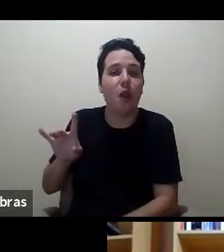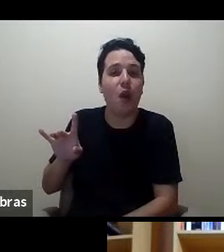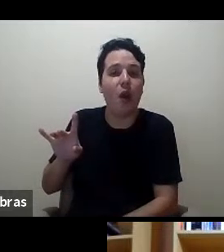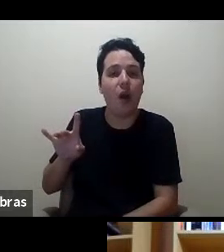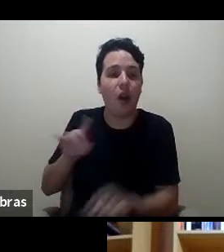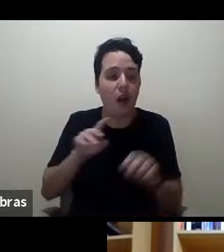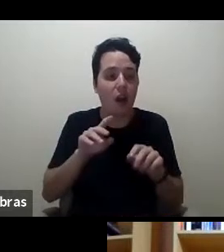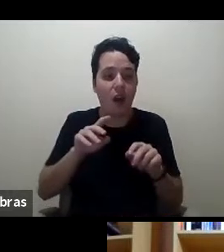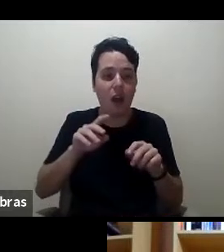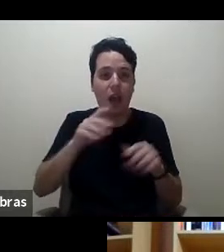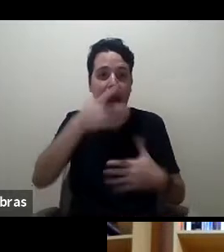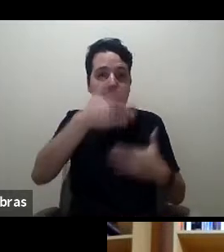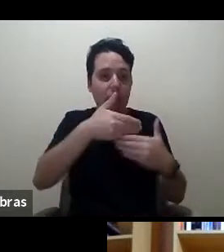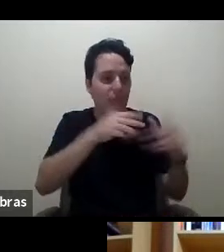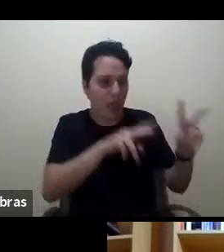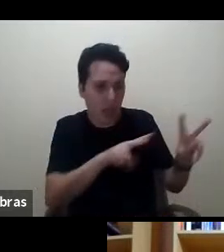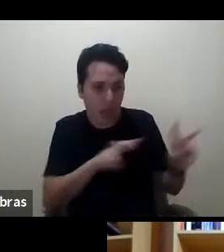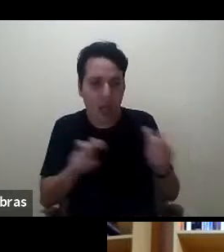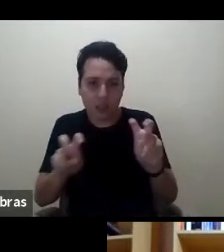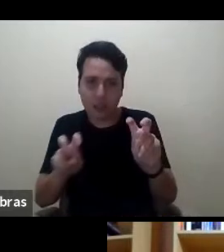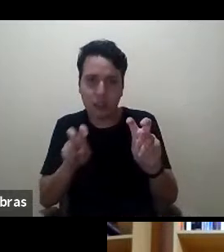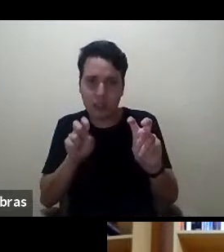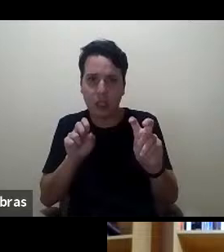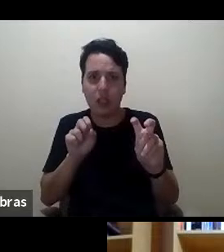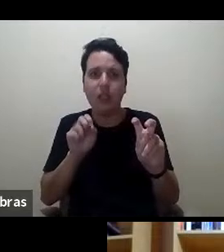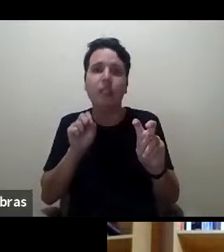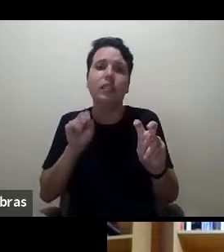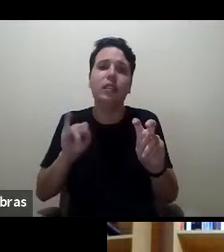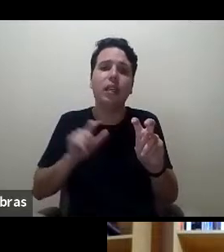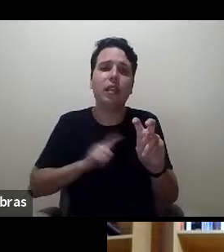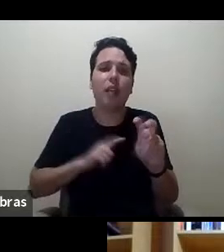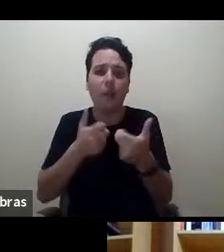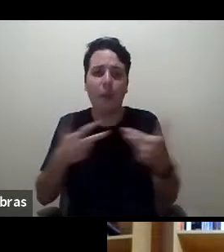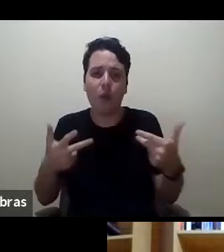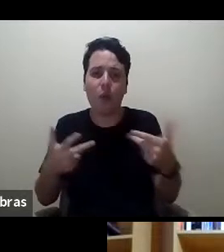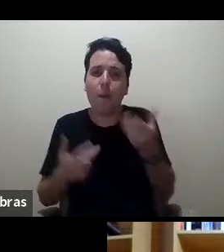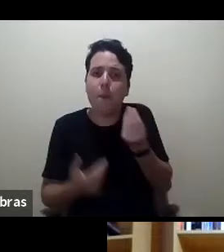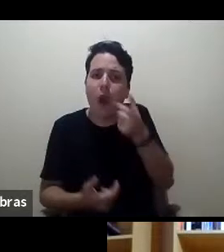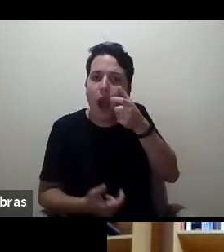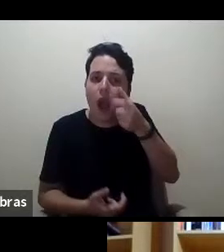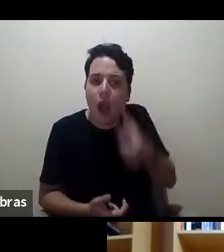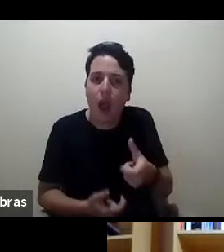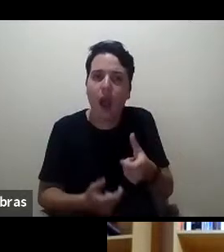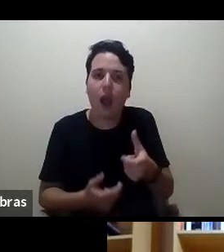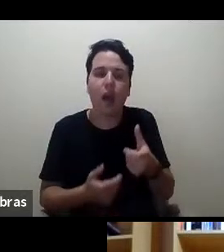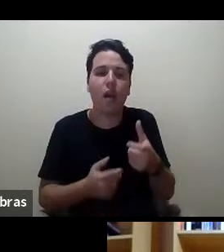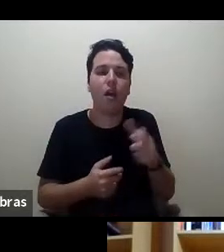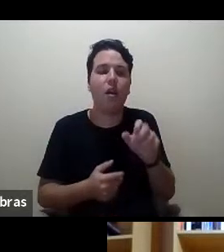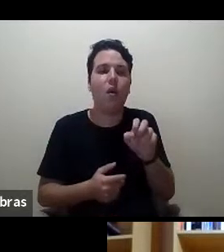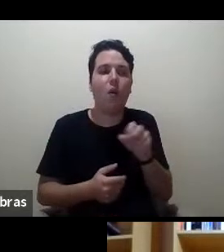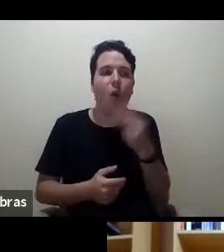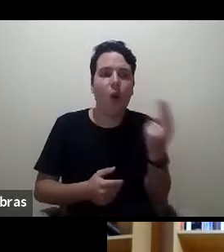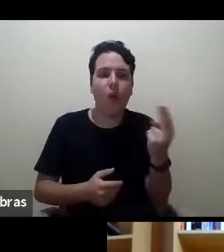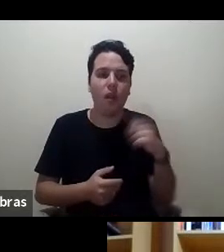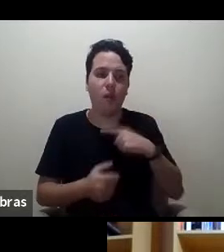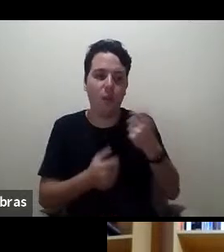se tem alguma coisa muito discordante, muito interessante, vai procurar citar original.